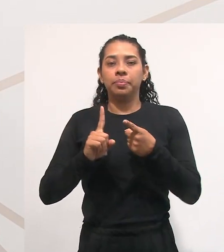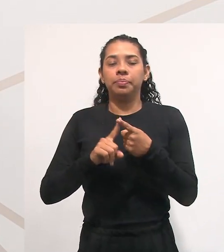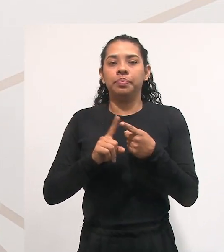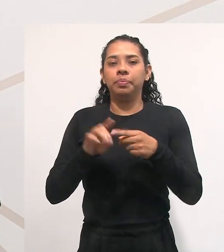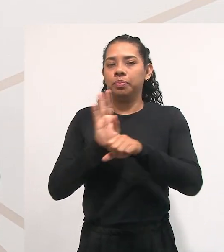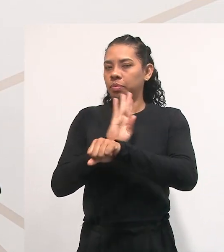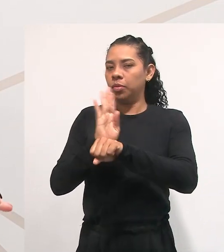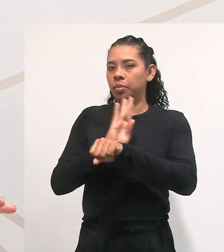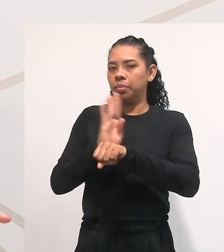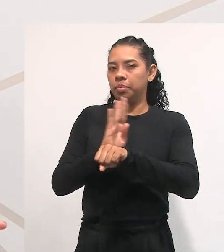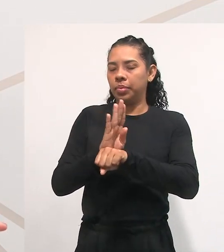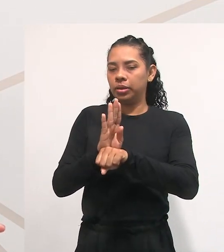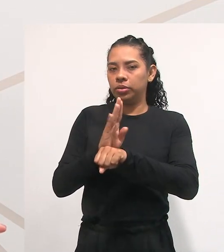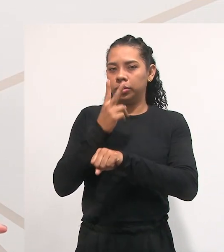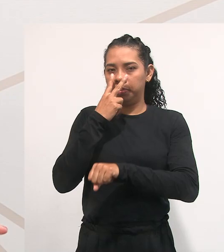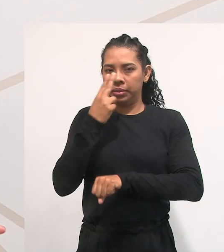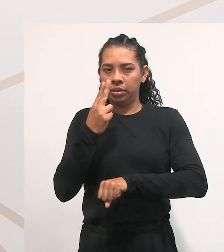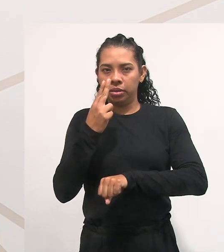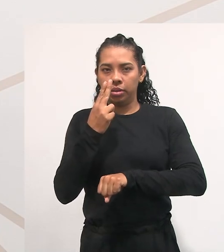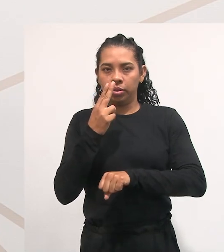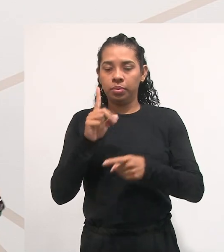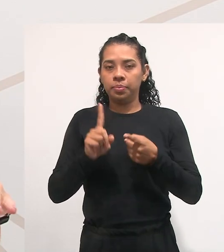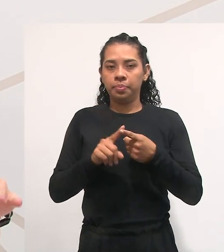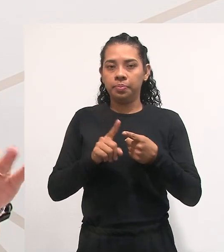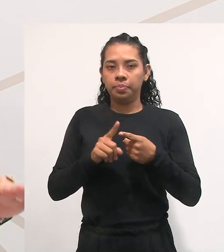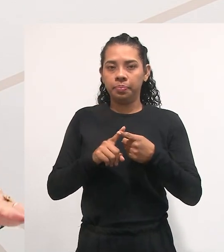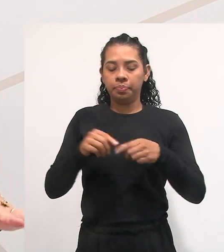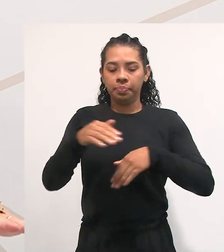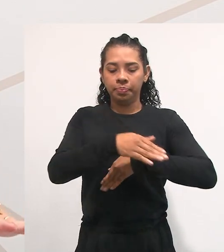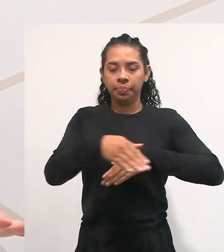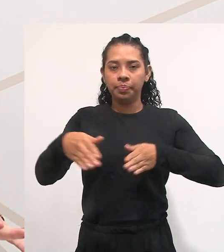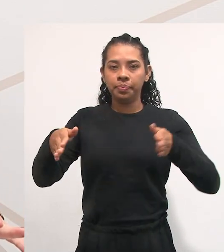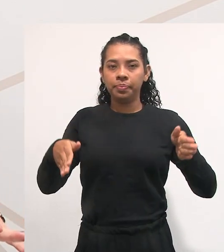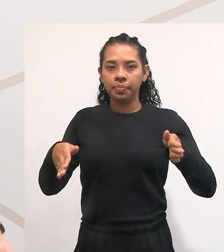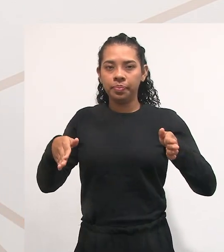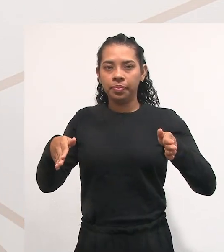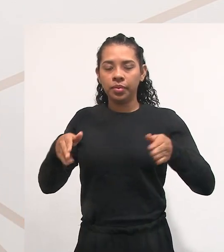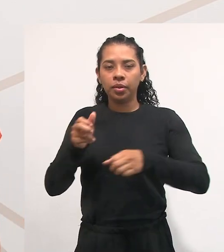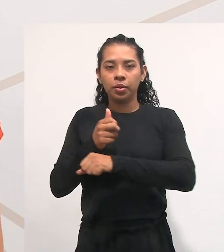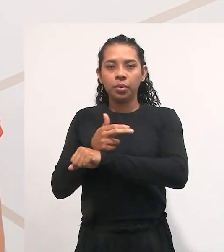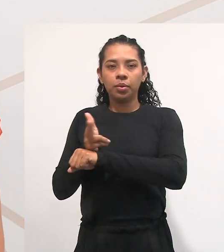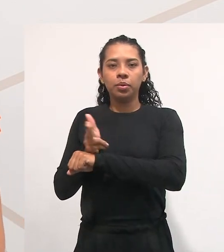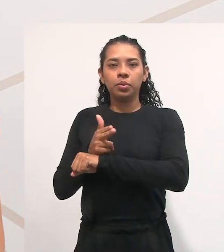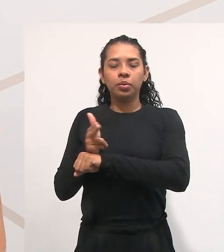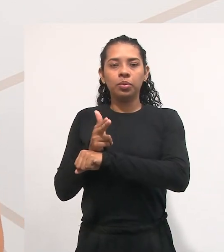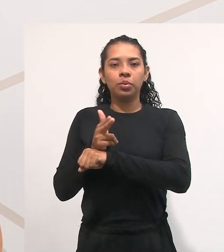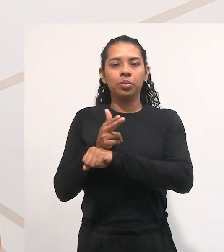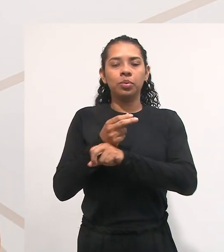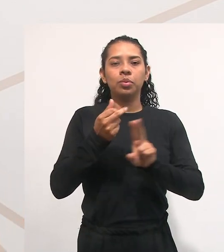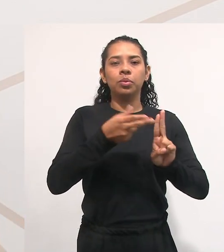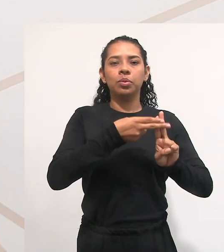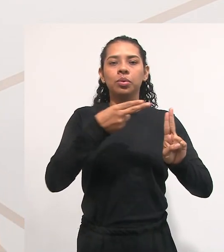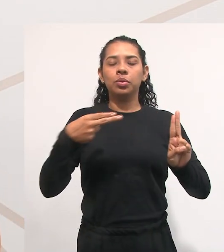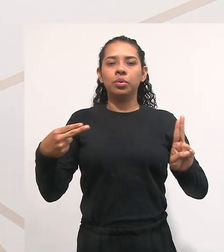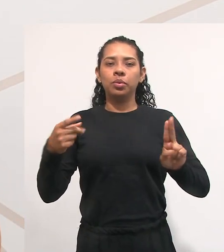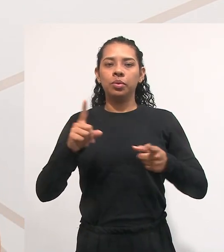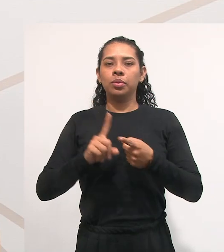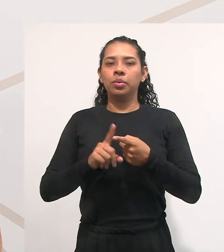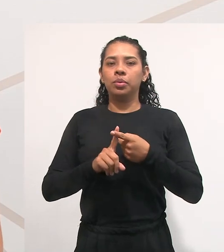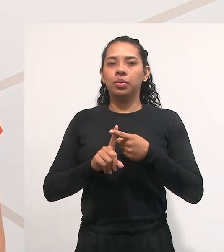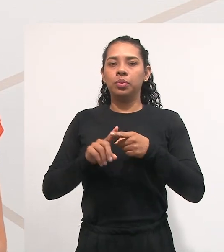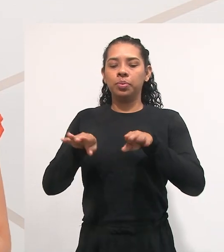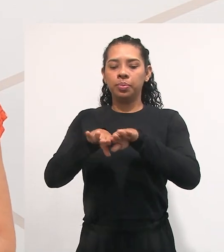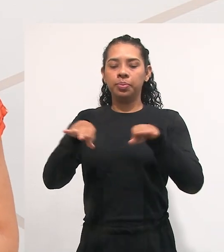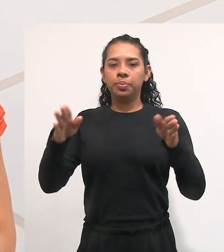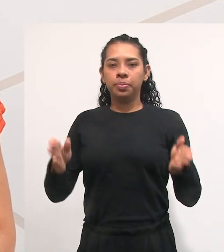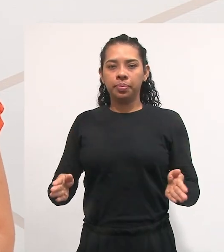Estou aqui nos estúdios do Campus. A minha frente tem um púlpito de acrílico. A minha direita, a nossa tela interativa. Tenho